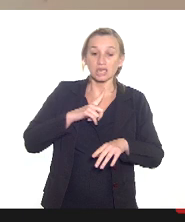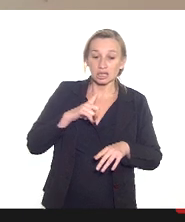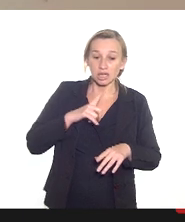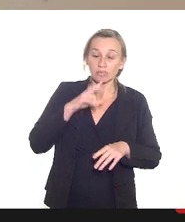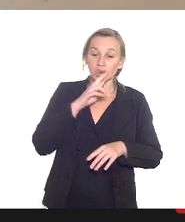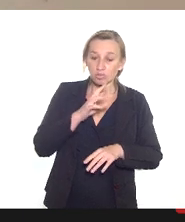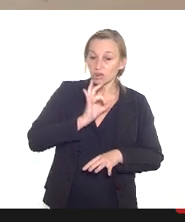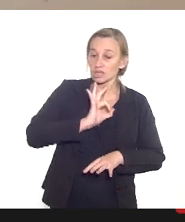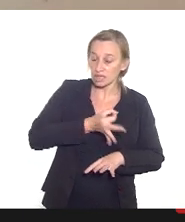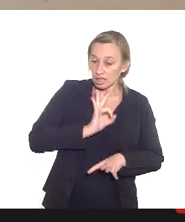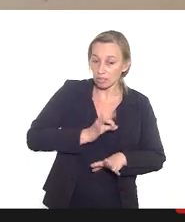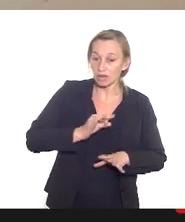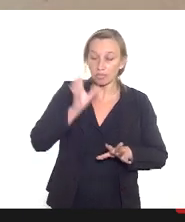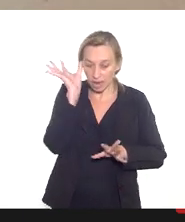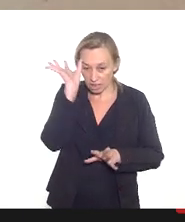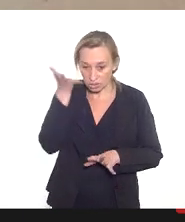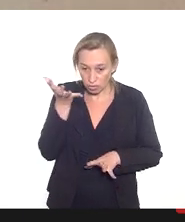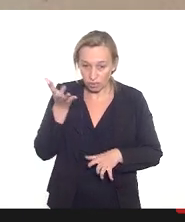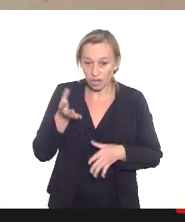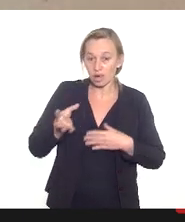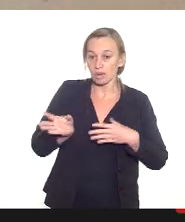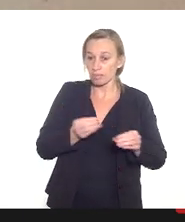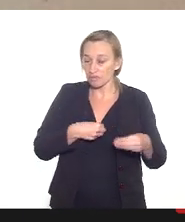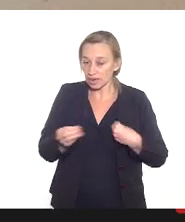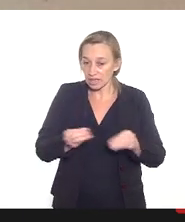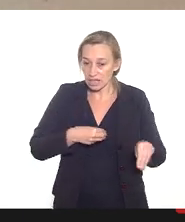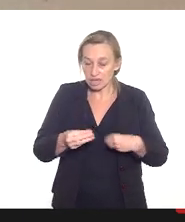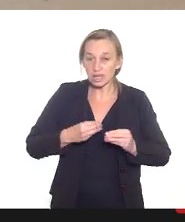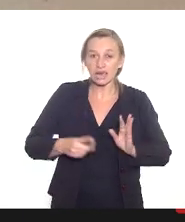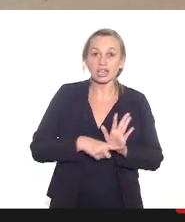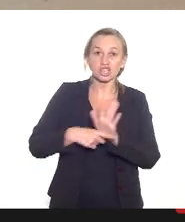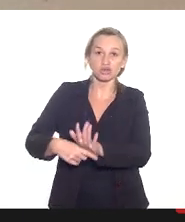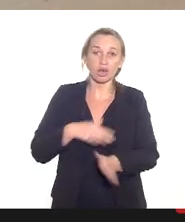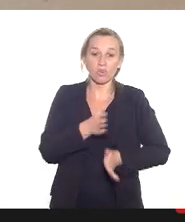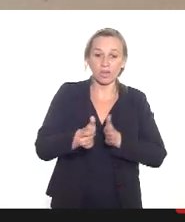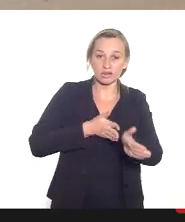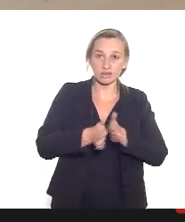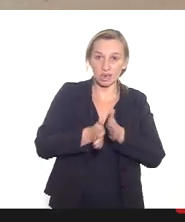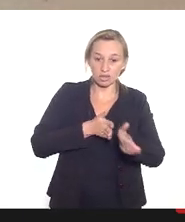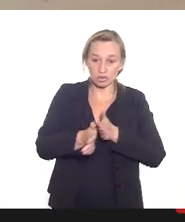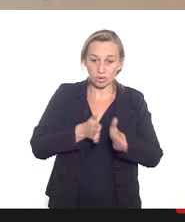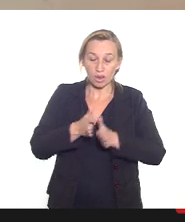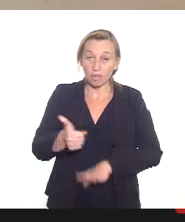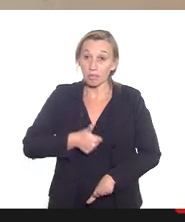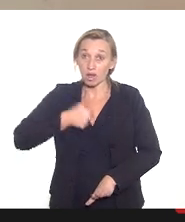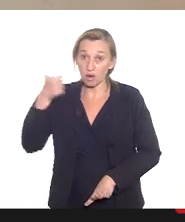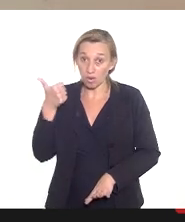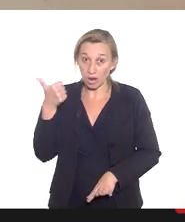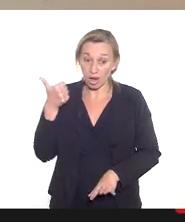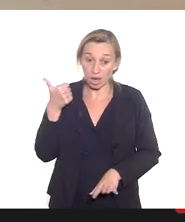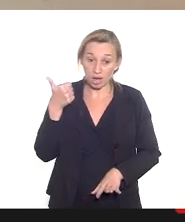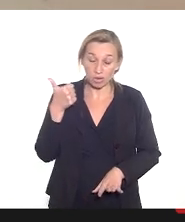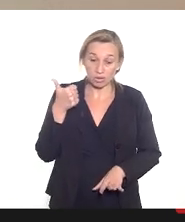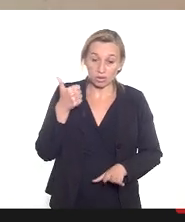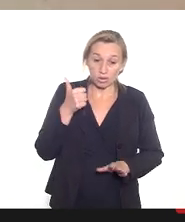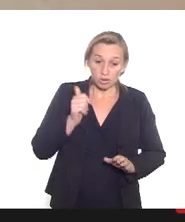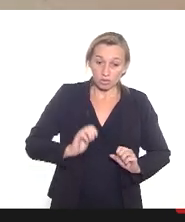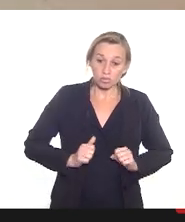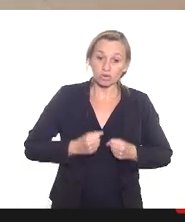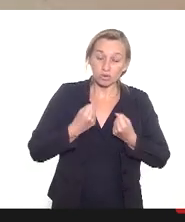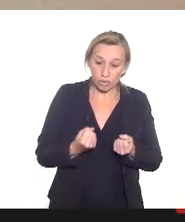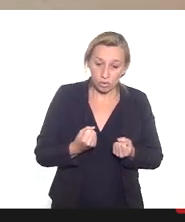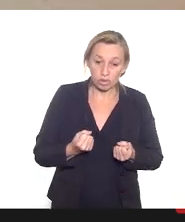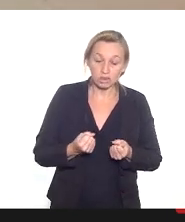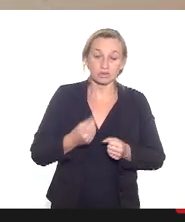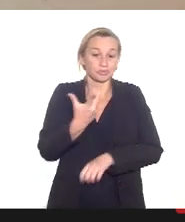para tomar decisões para flexibilizar e para facilitar o acesso e melhorar o desempenho da vacinação da